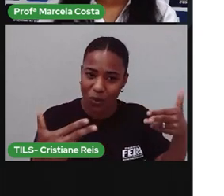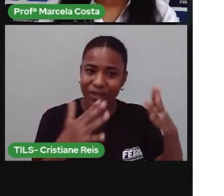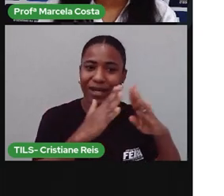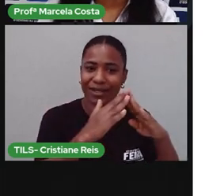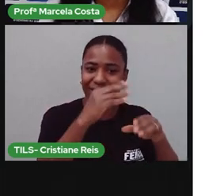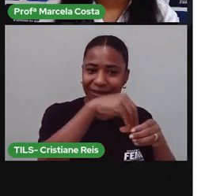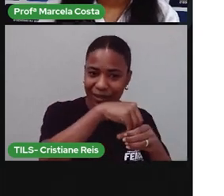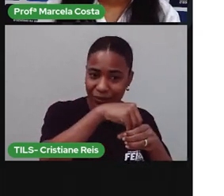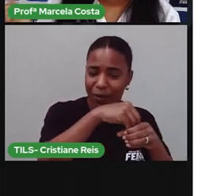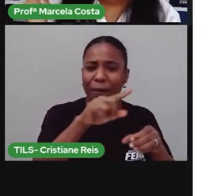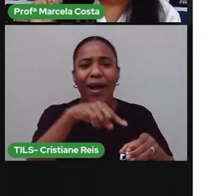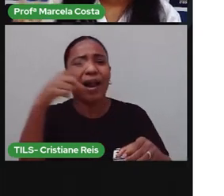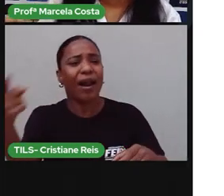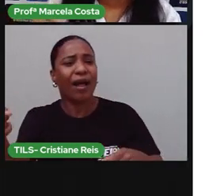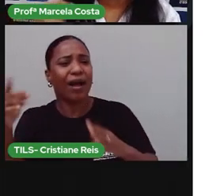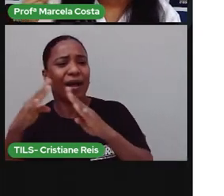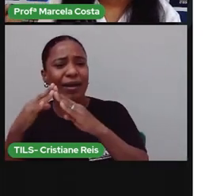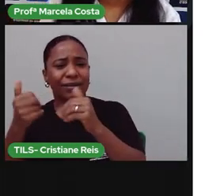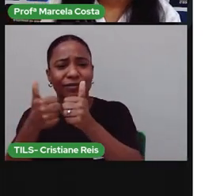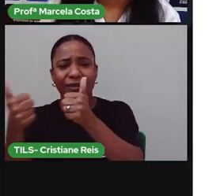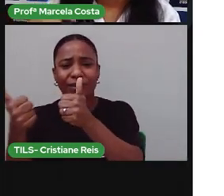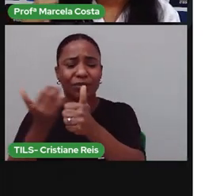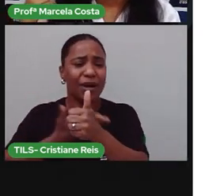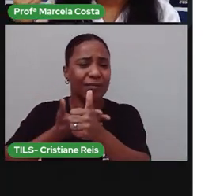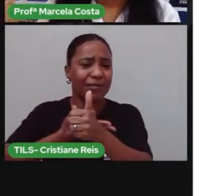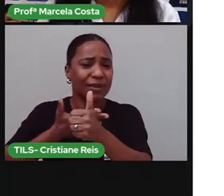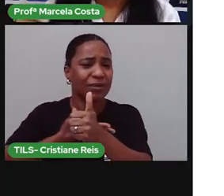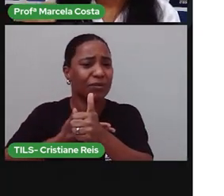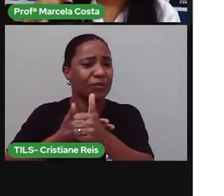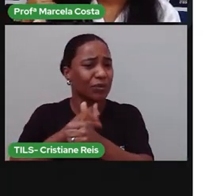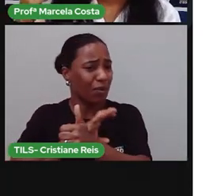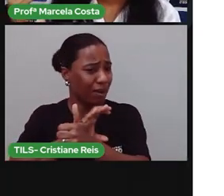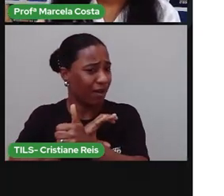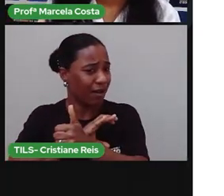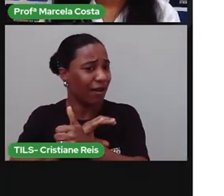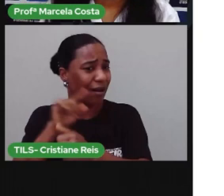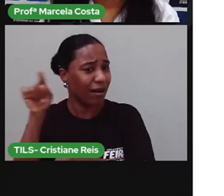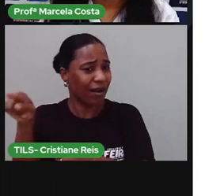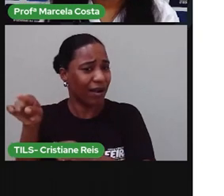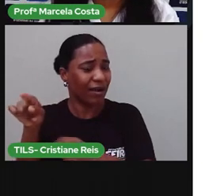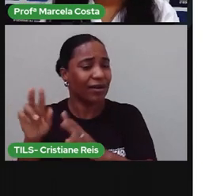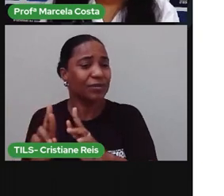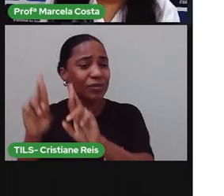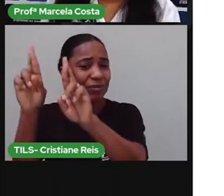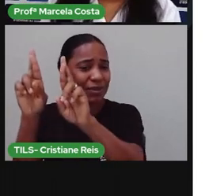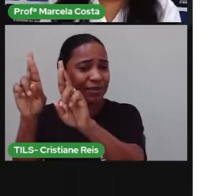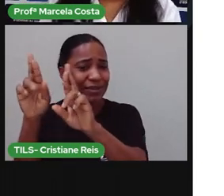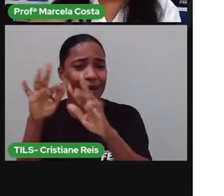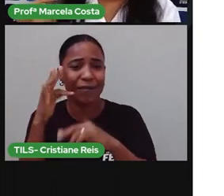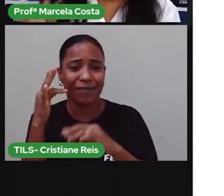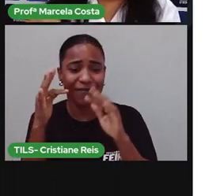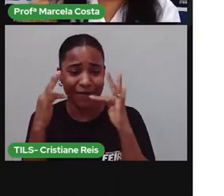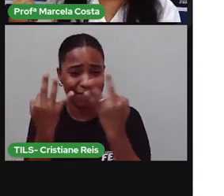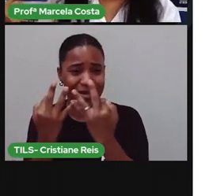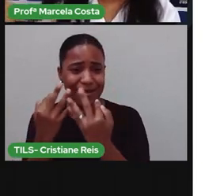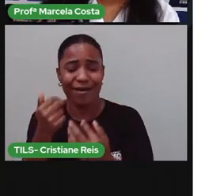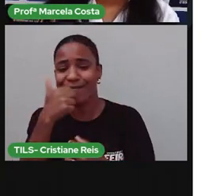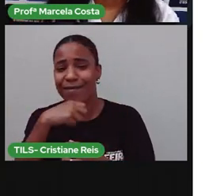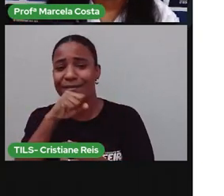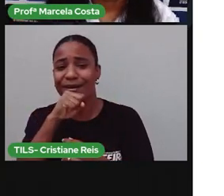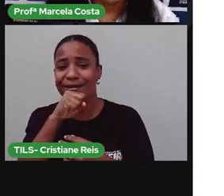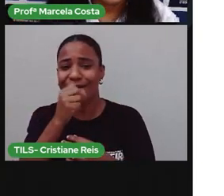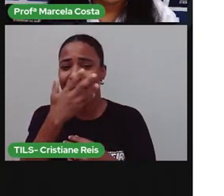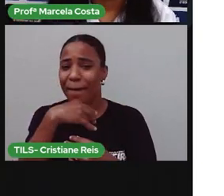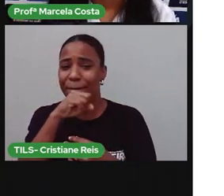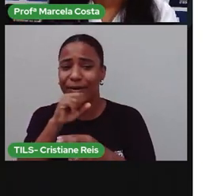Ou não, cada um faz uma coisa, exerce uma responsabilidade, conforme a necessidade de